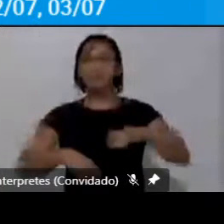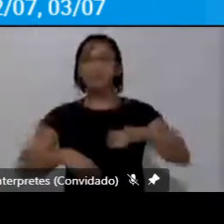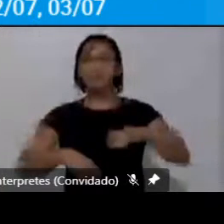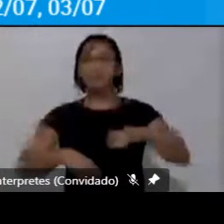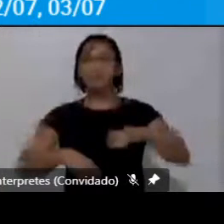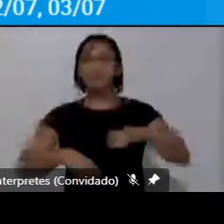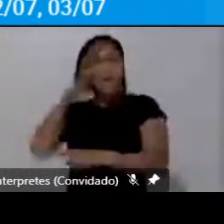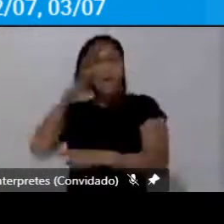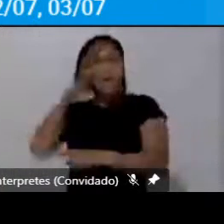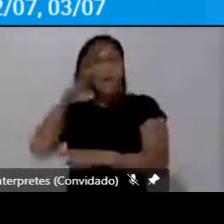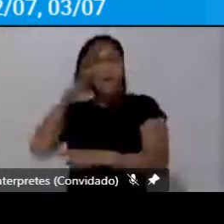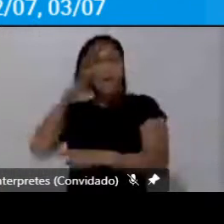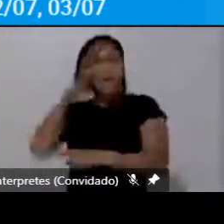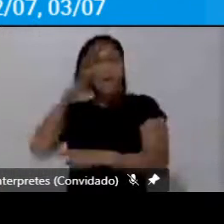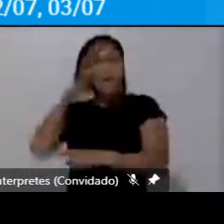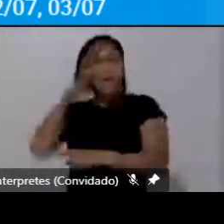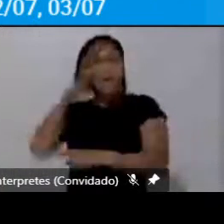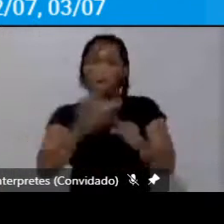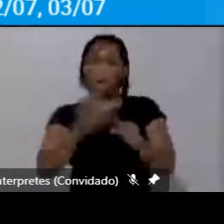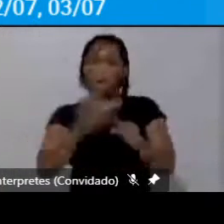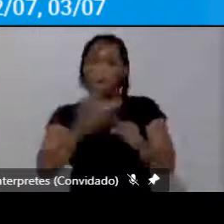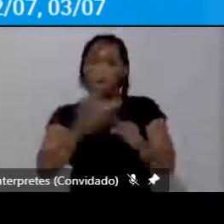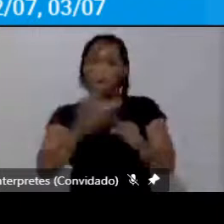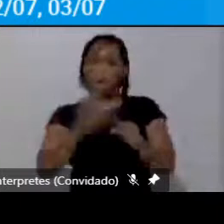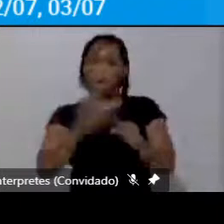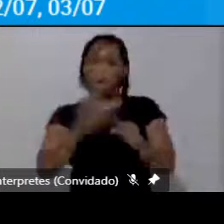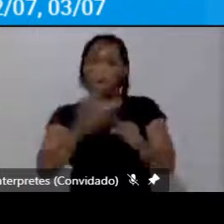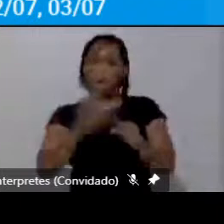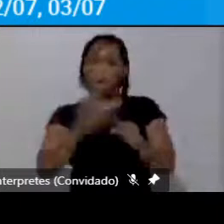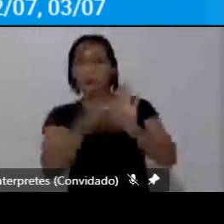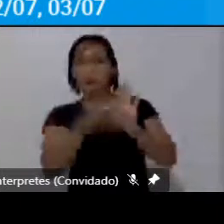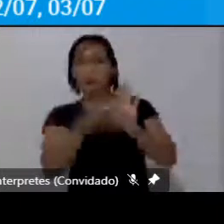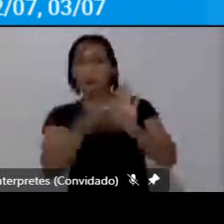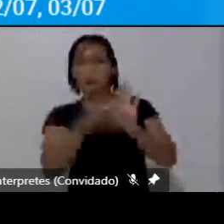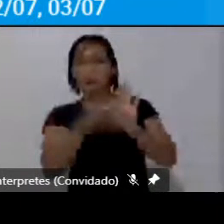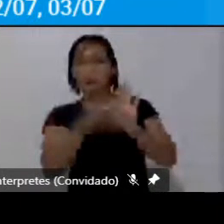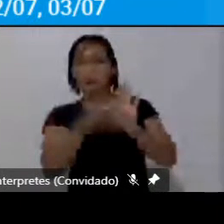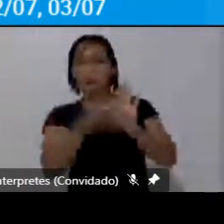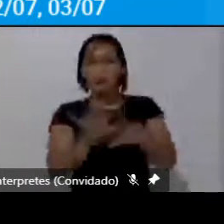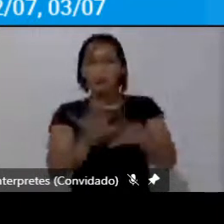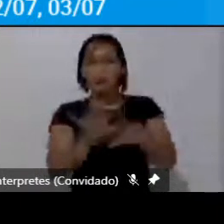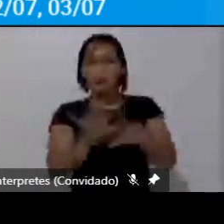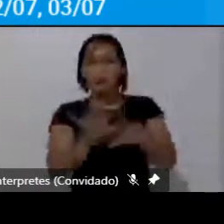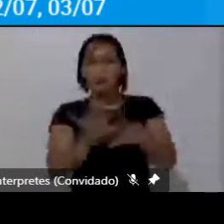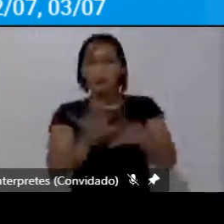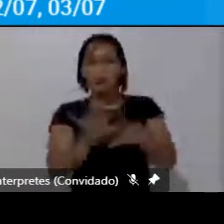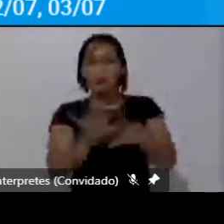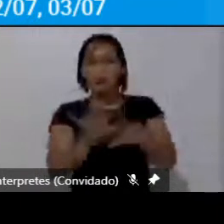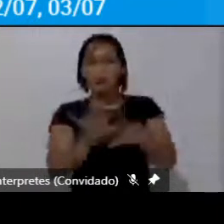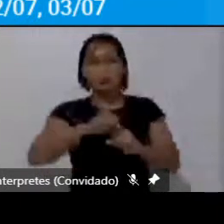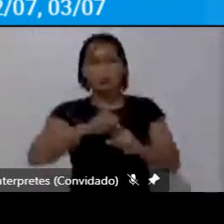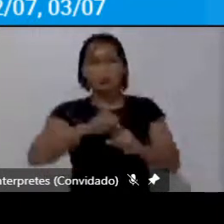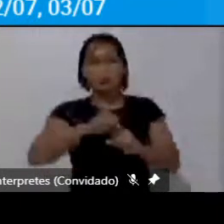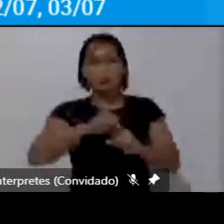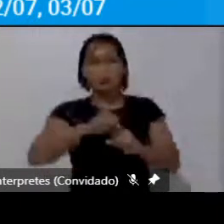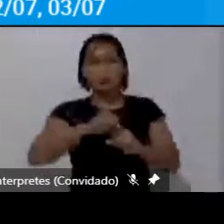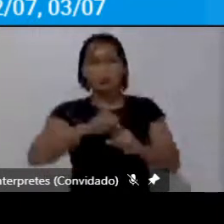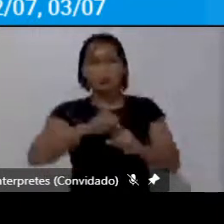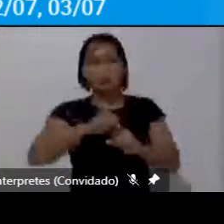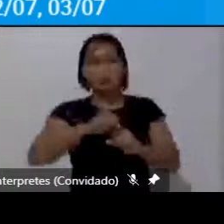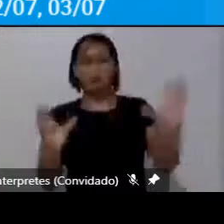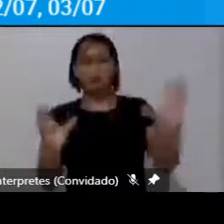definições quase que na lógica da formação social a mobilidade é um conjunto de eventos